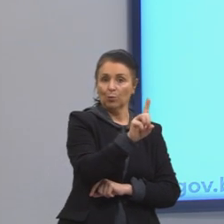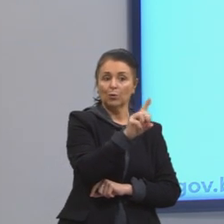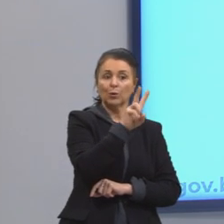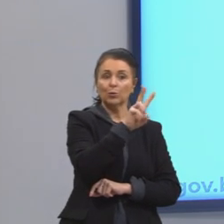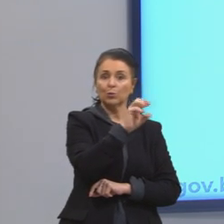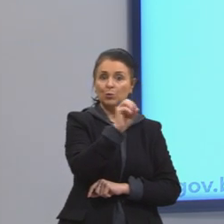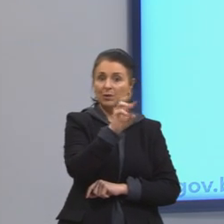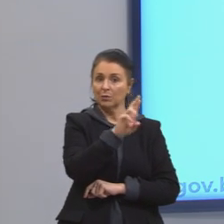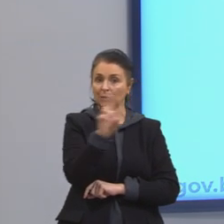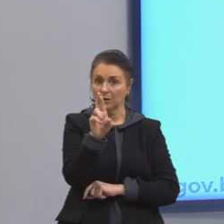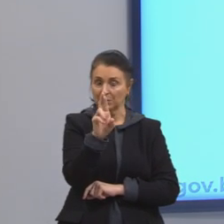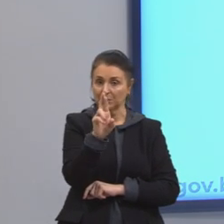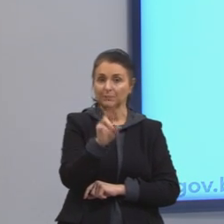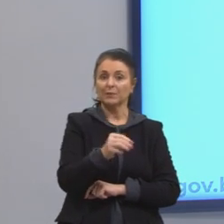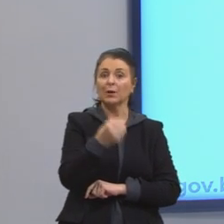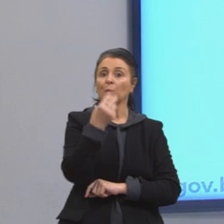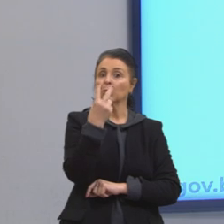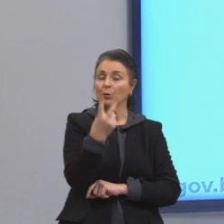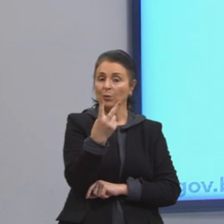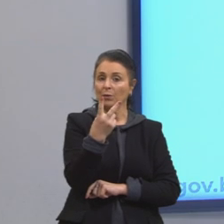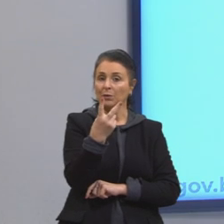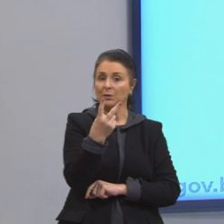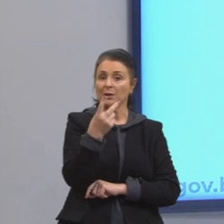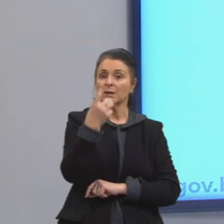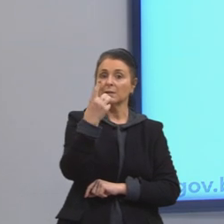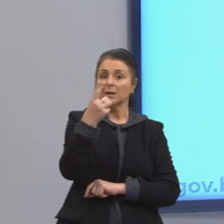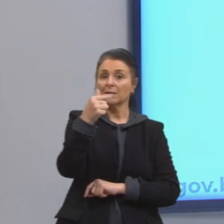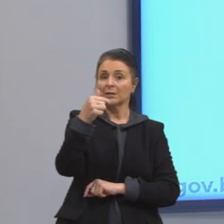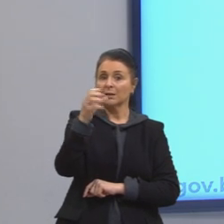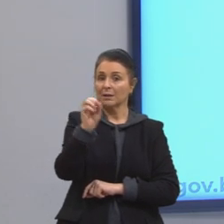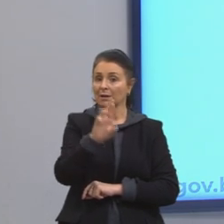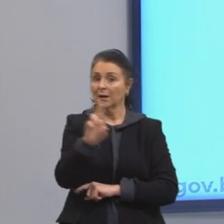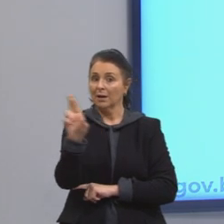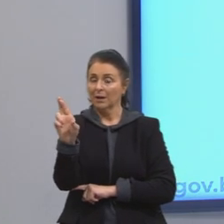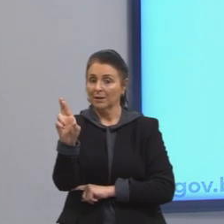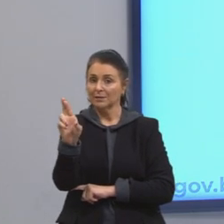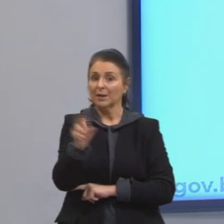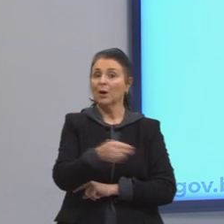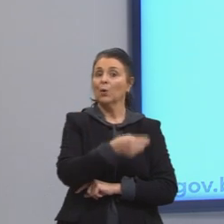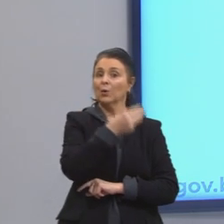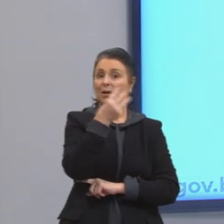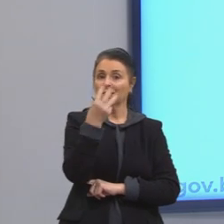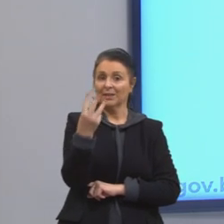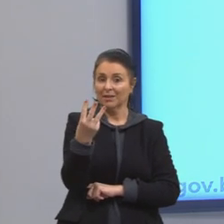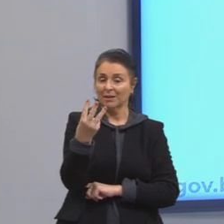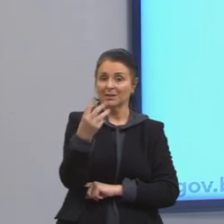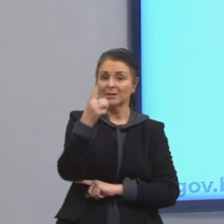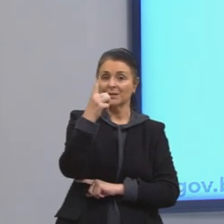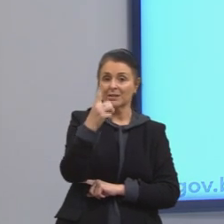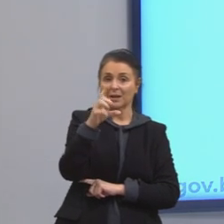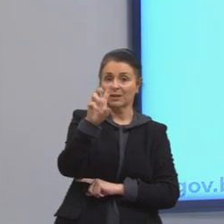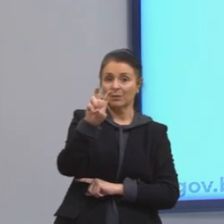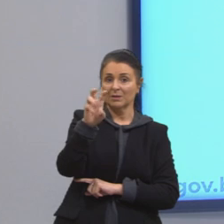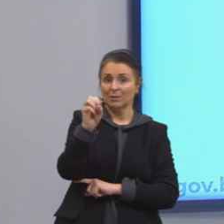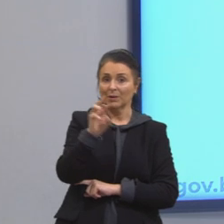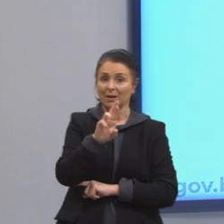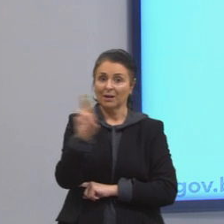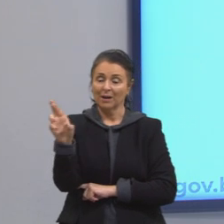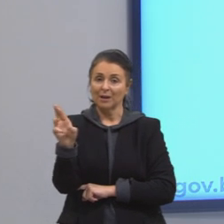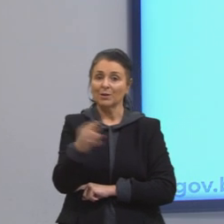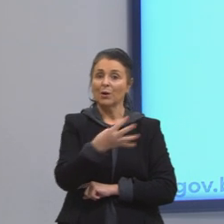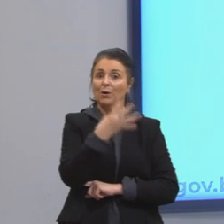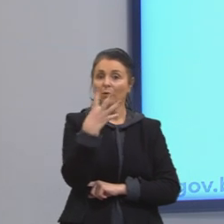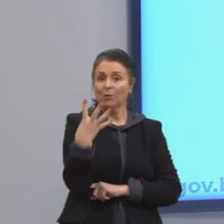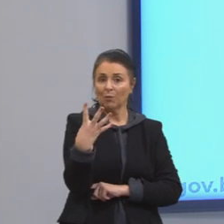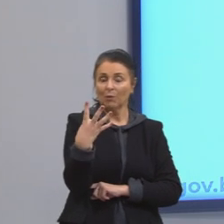,00 a unidade. Perfume 2, R$ 170,00. Perfume 3, por R$ 150,00. Perfume